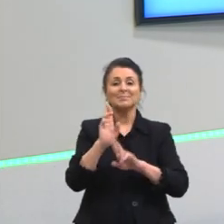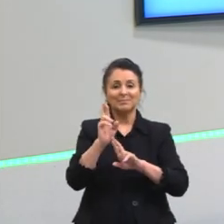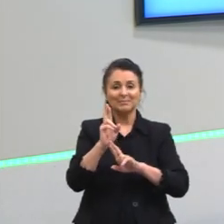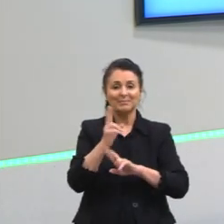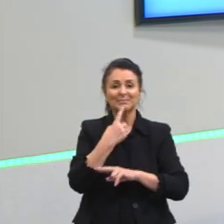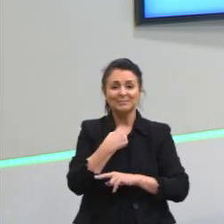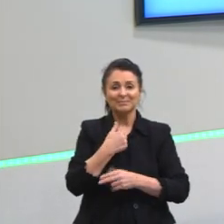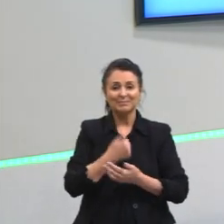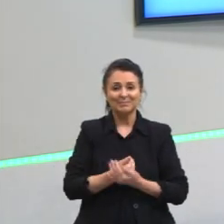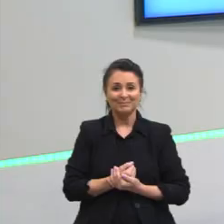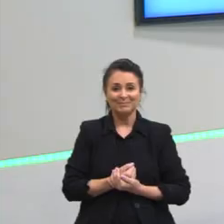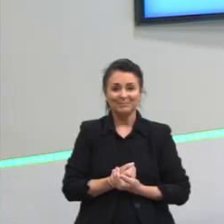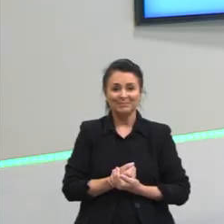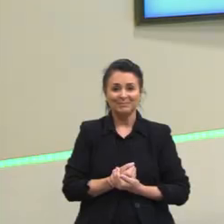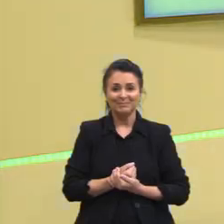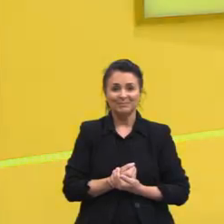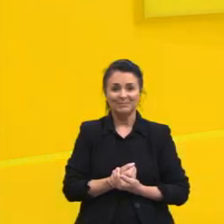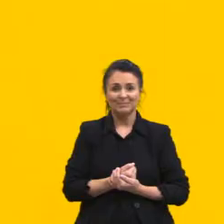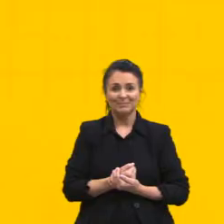Beijão!